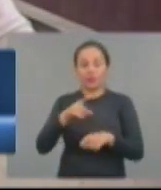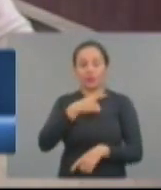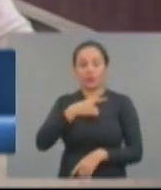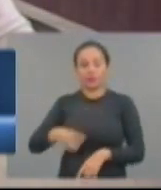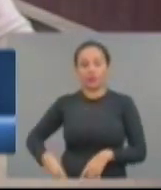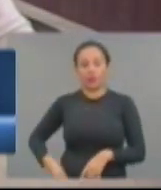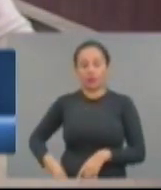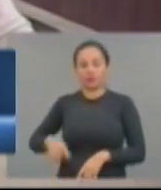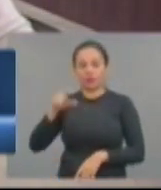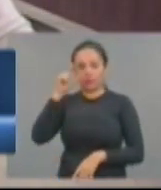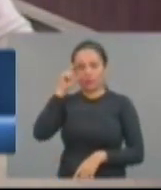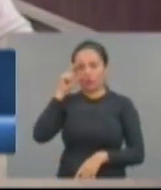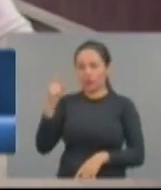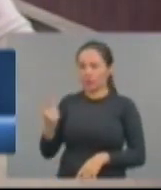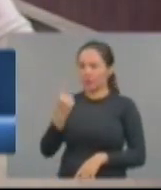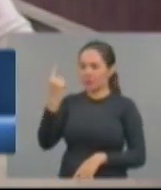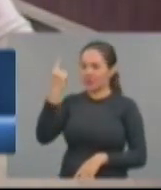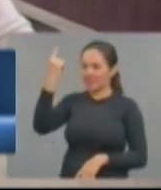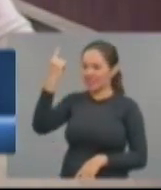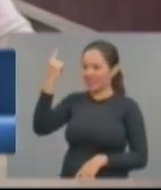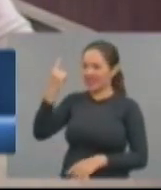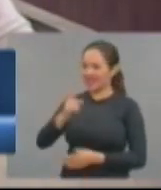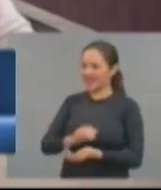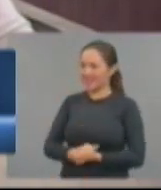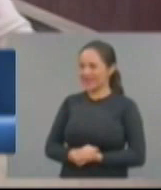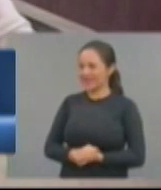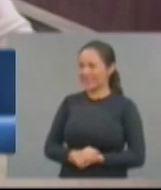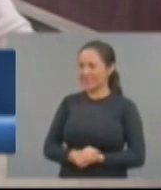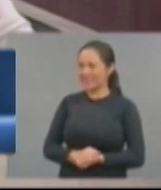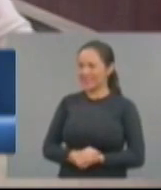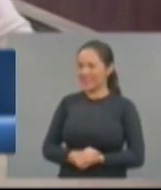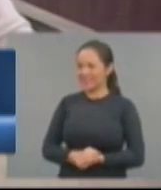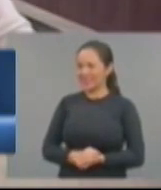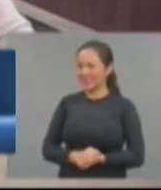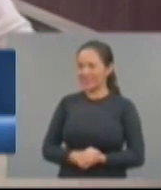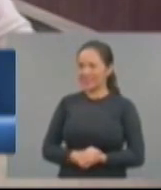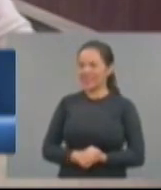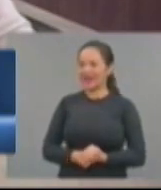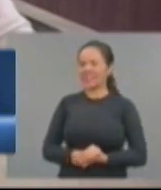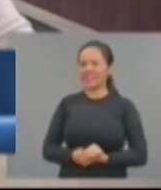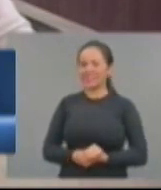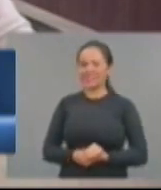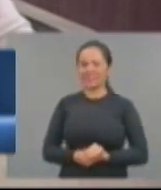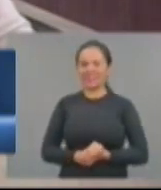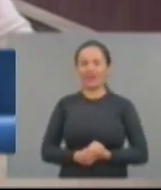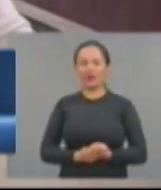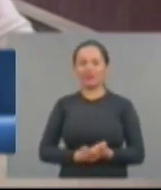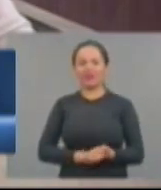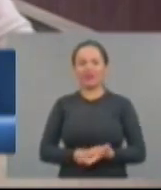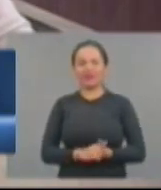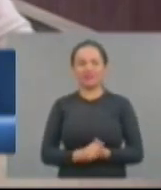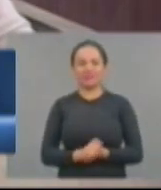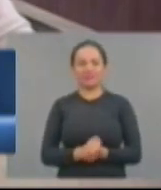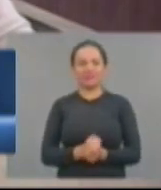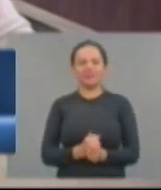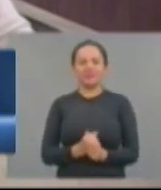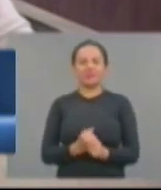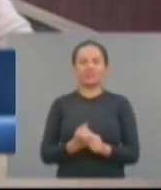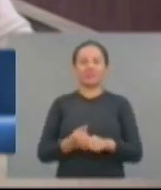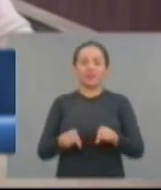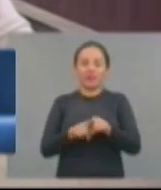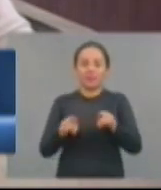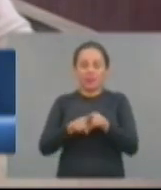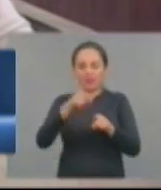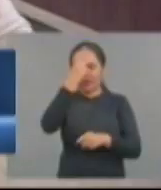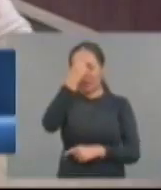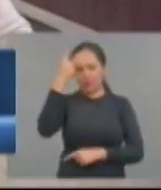nossos médicos, das nossas enfermeiras, dos nossos auxiliares de enfermagem e por que não dizer também do pessoal que